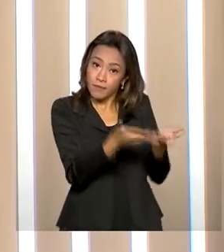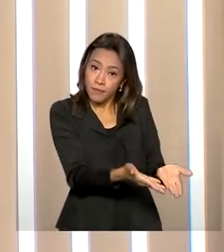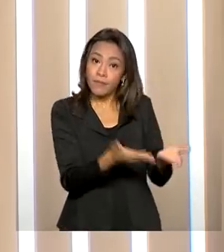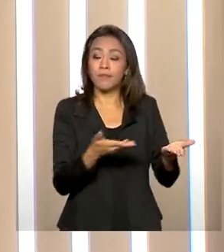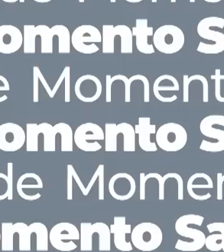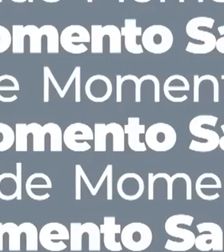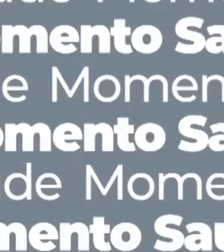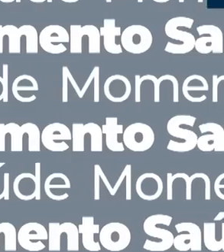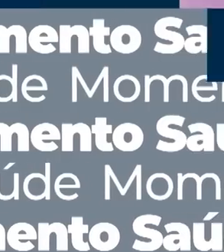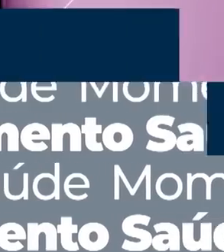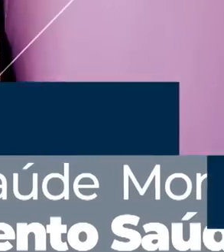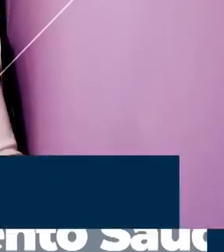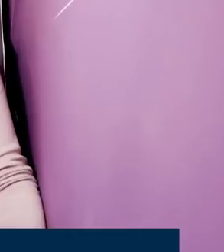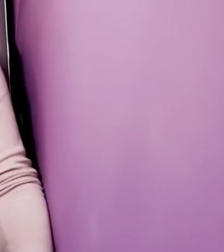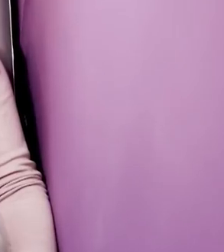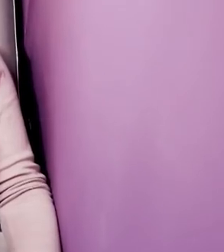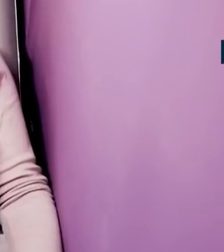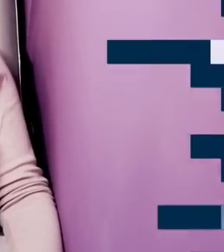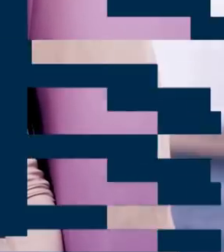para o Equador.